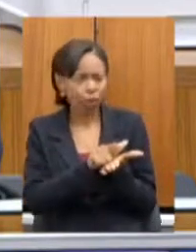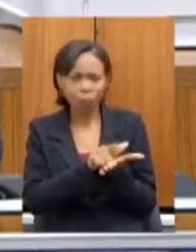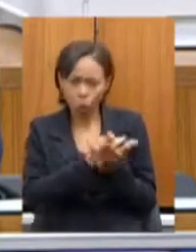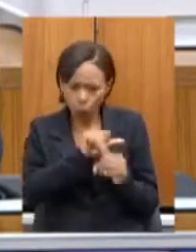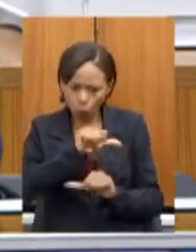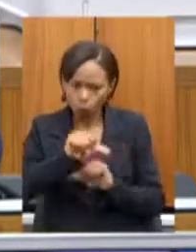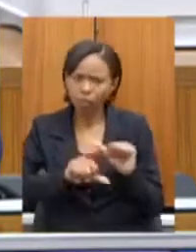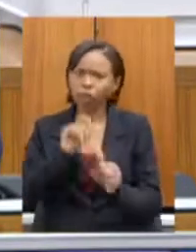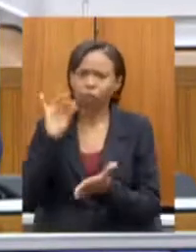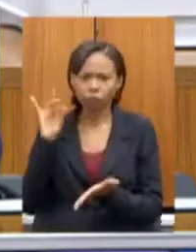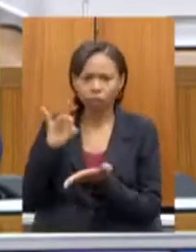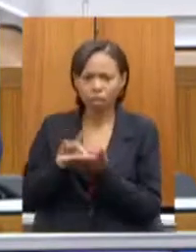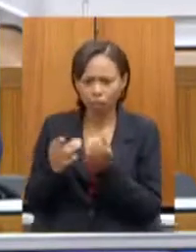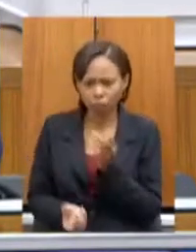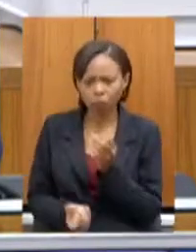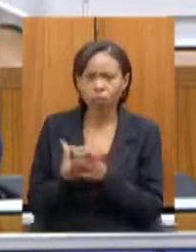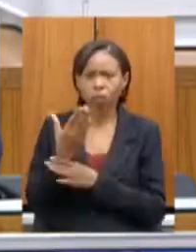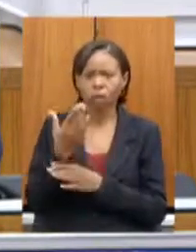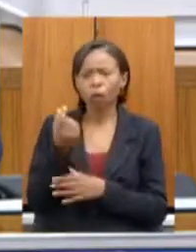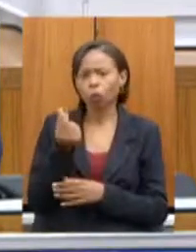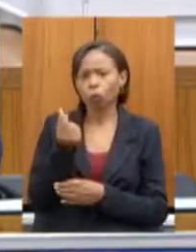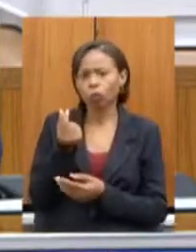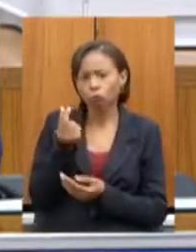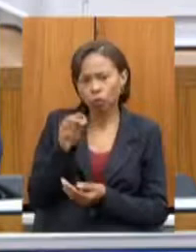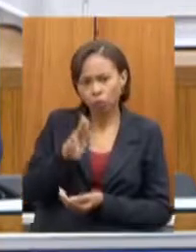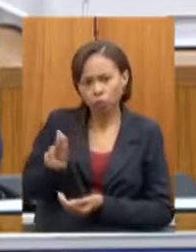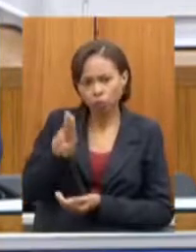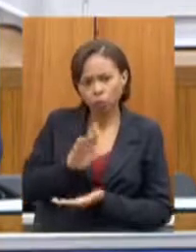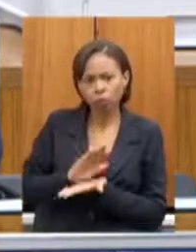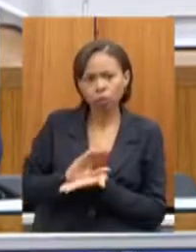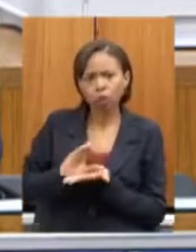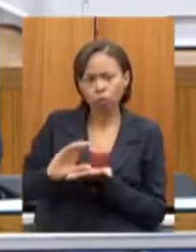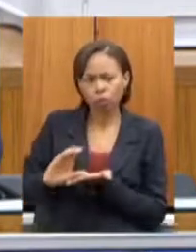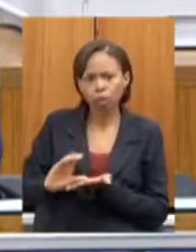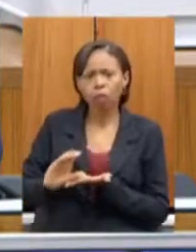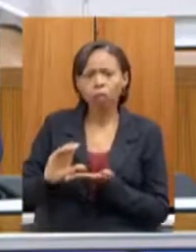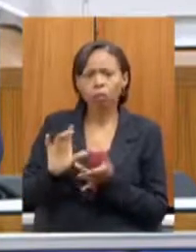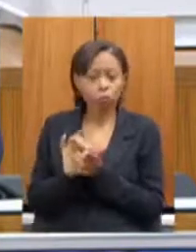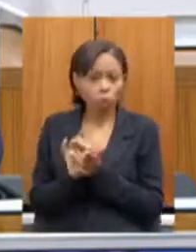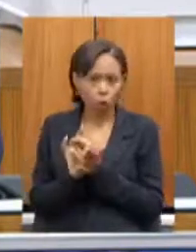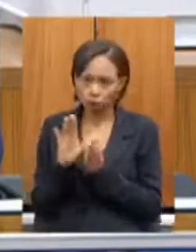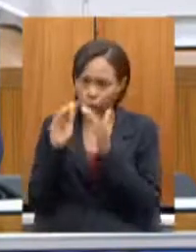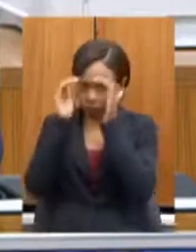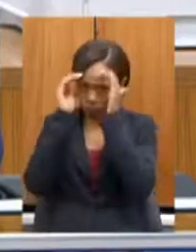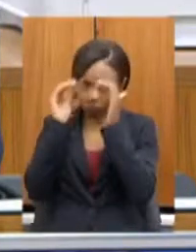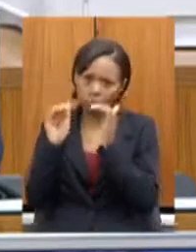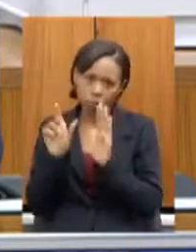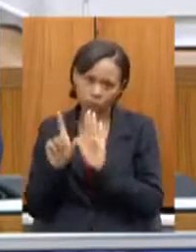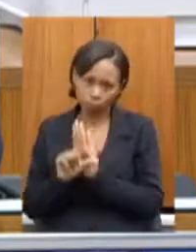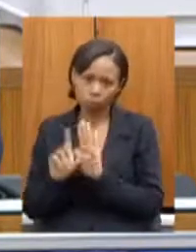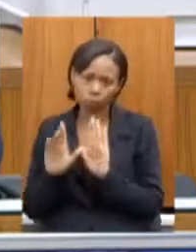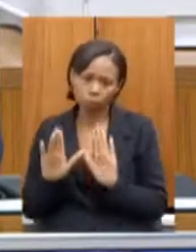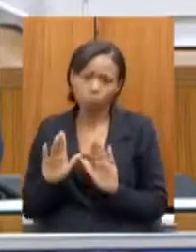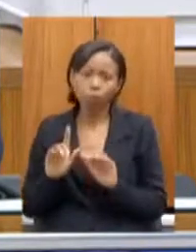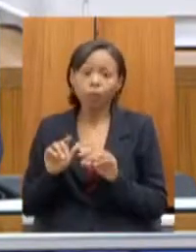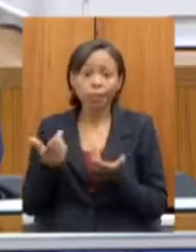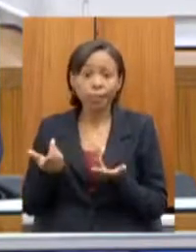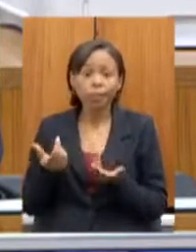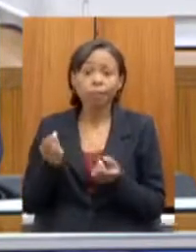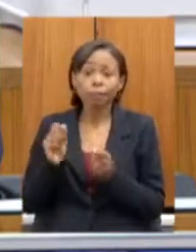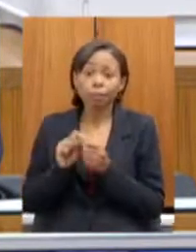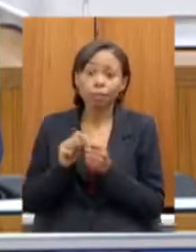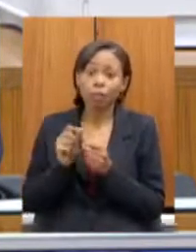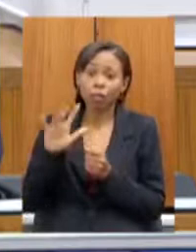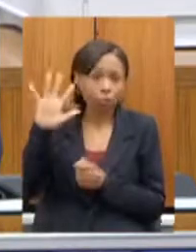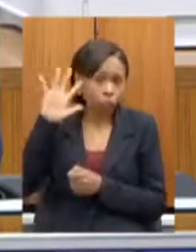do que for possível juridicamente dentro da concessão e viabilizar outras